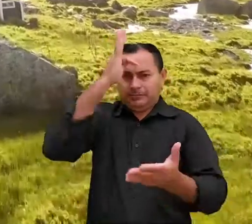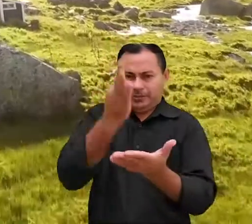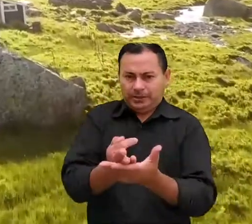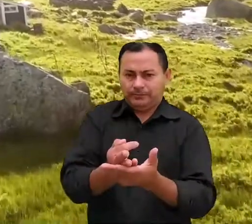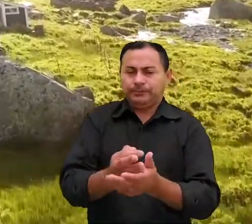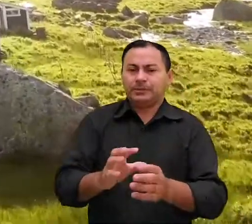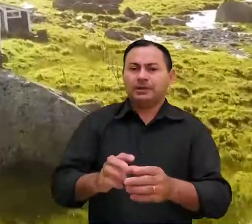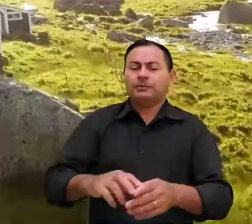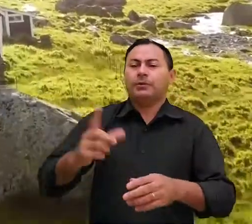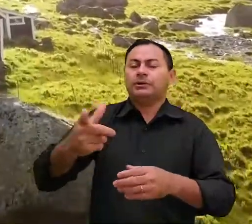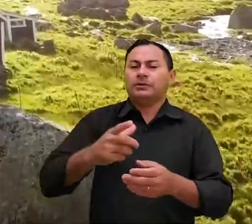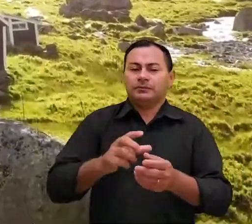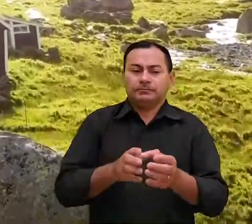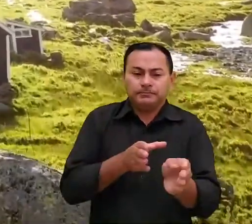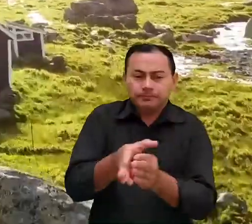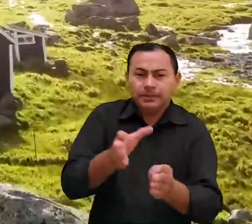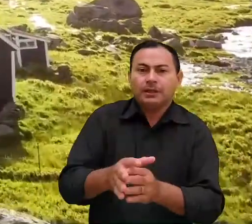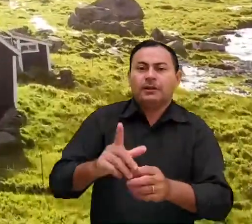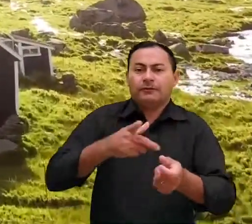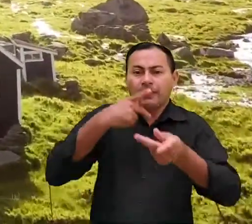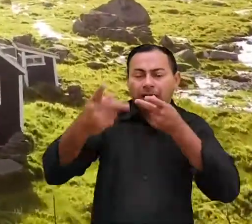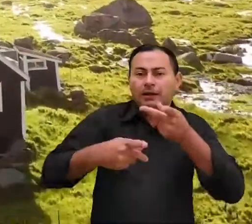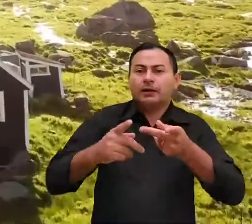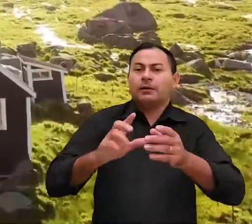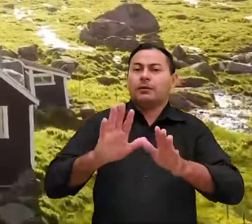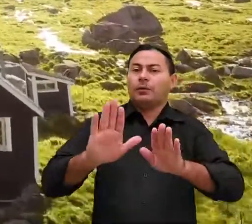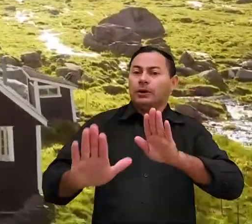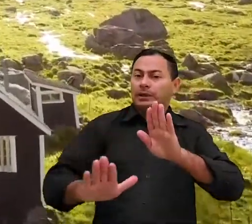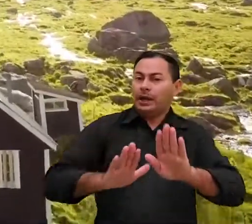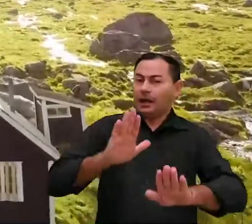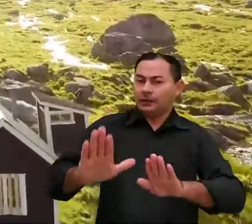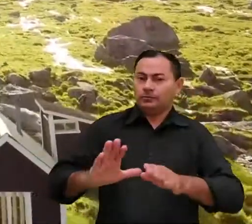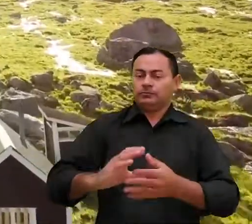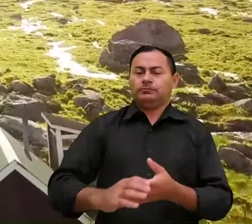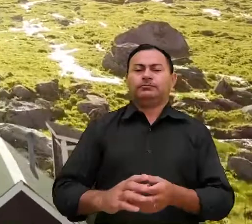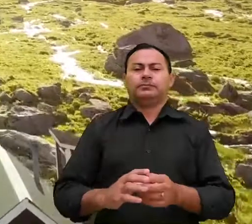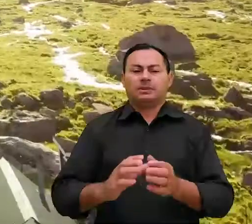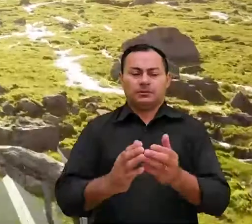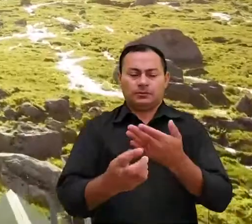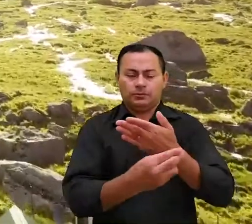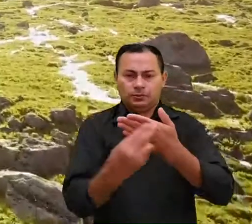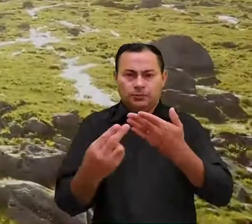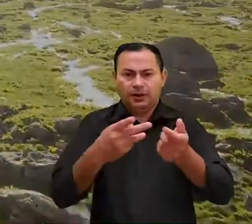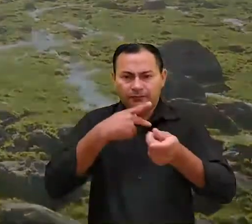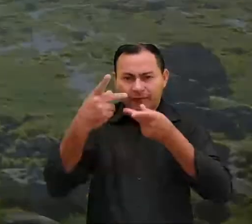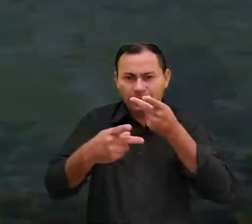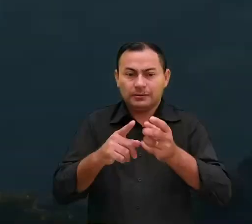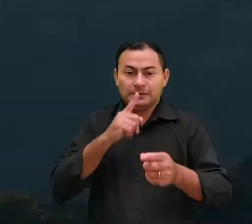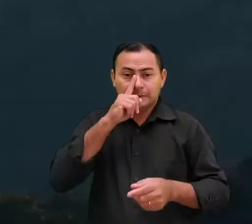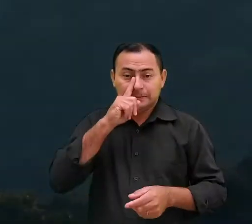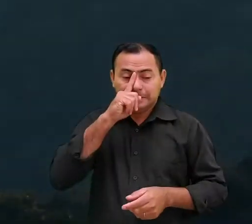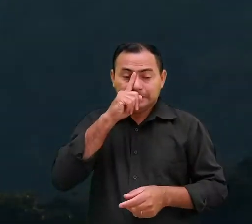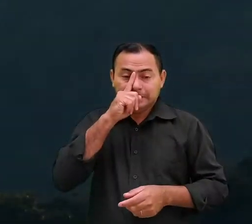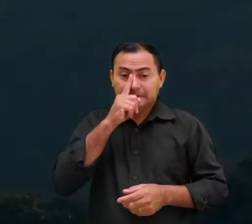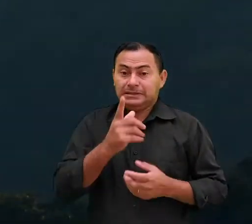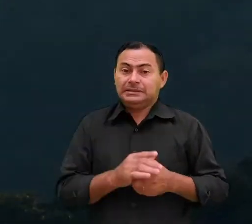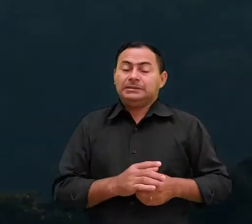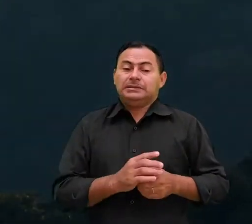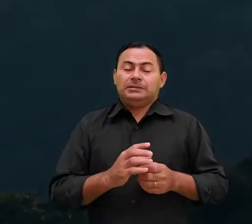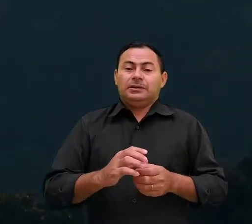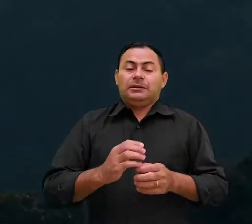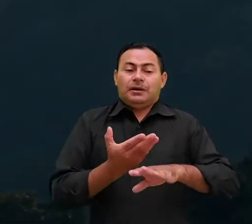Todas elas vêm logo depois da advertência para tomarmos cuidado. O autor adverte contra o perigo de cairmos na